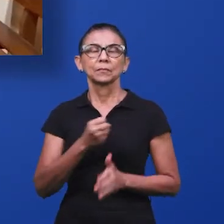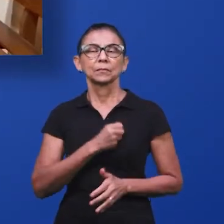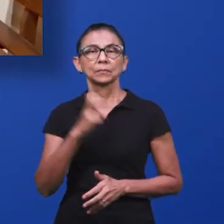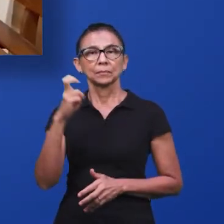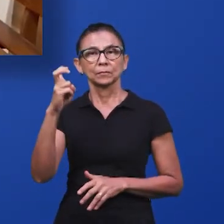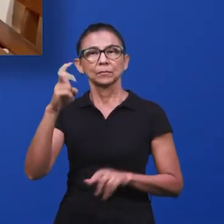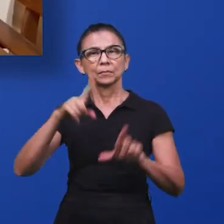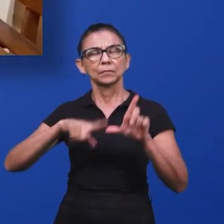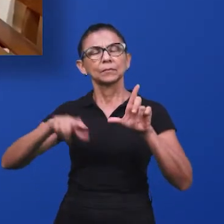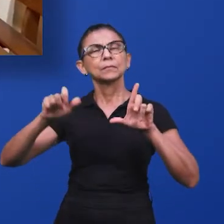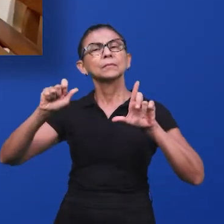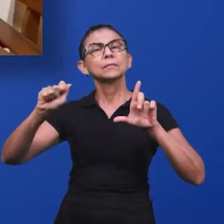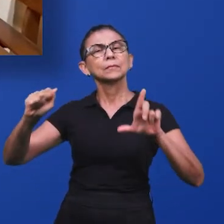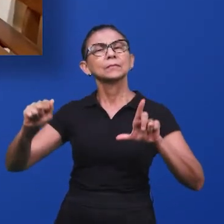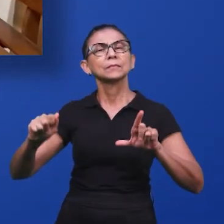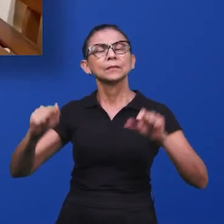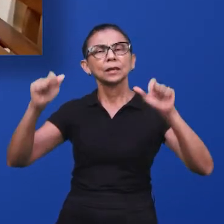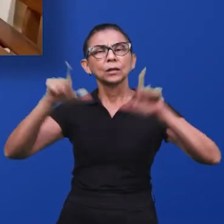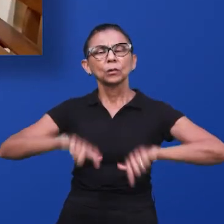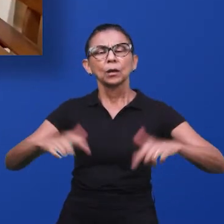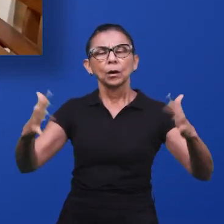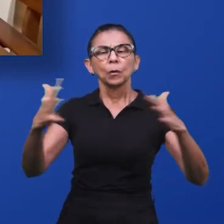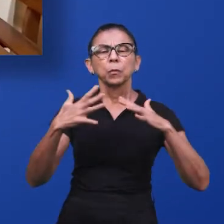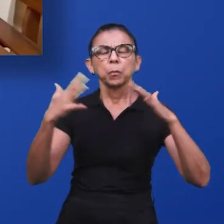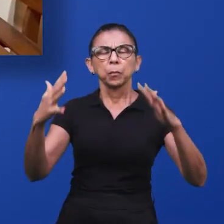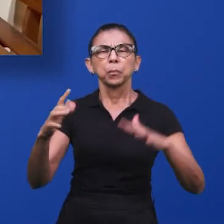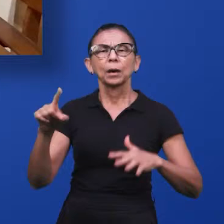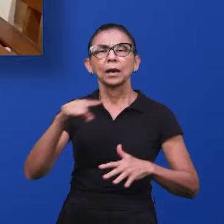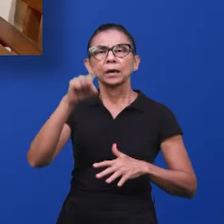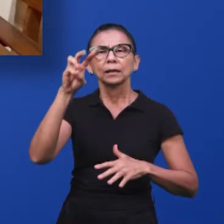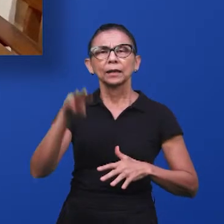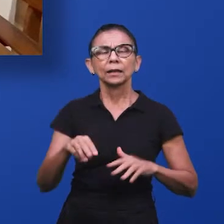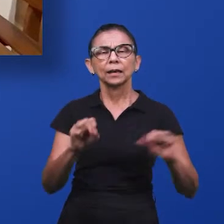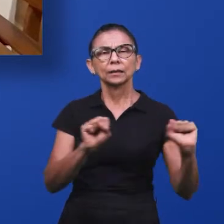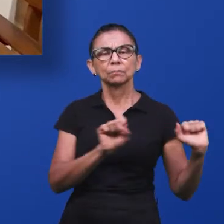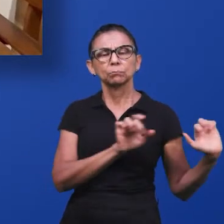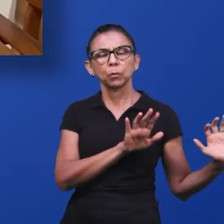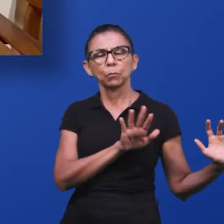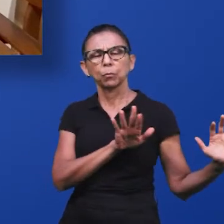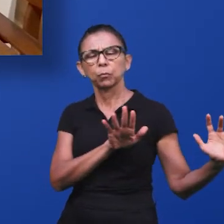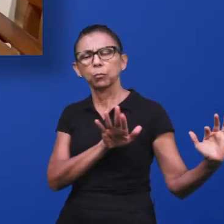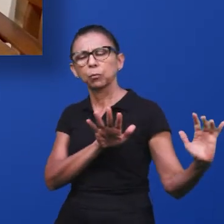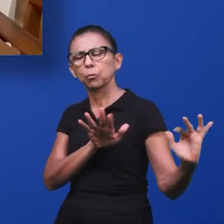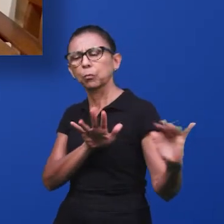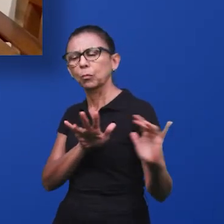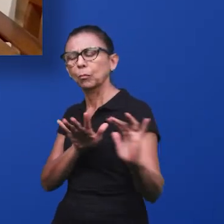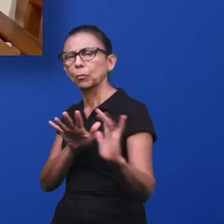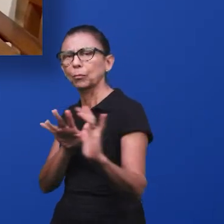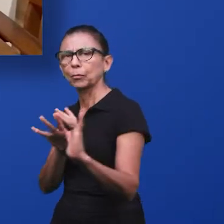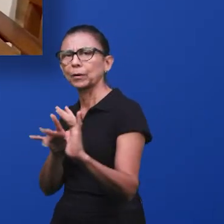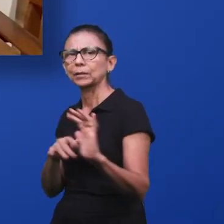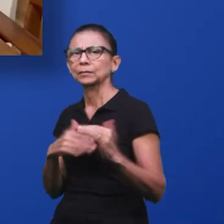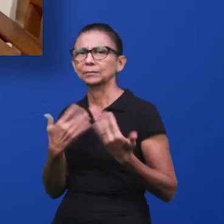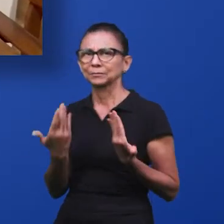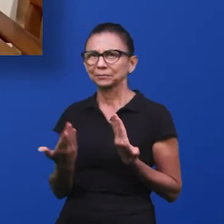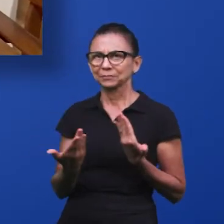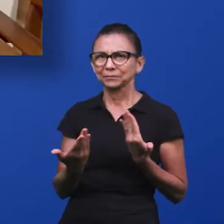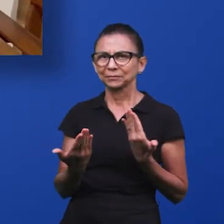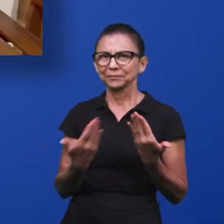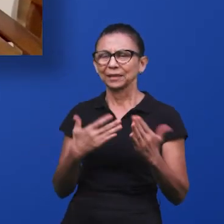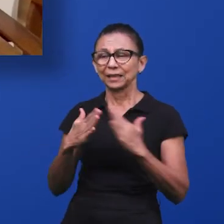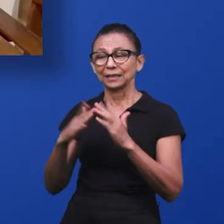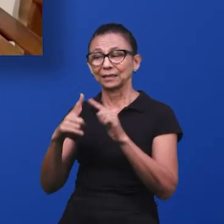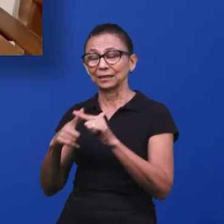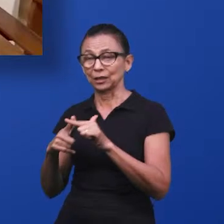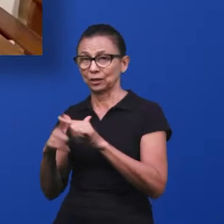à pergunta número 5, letra A, quem é essa que sobe do deserto? A igreja fiel está saindo